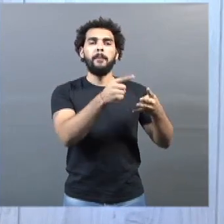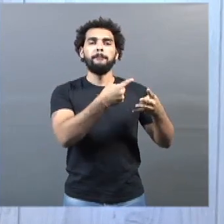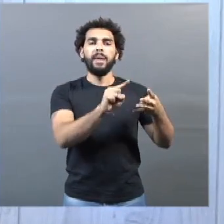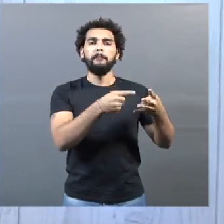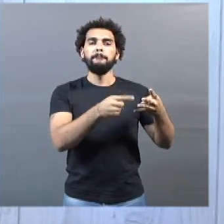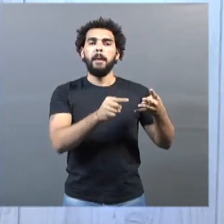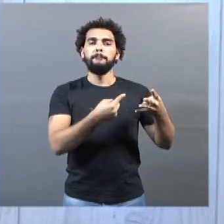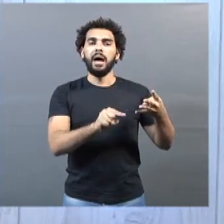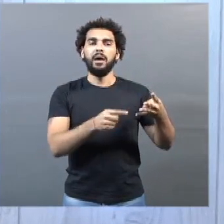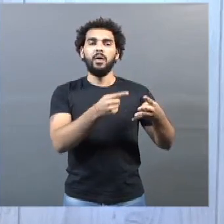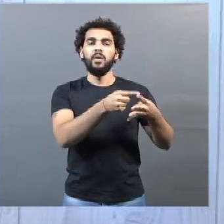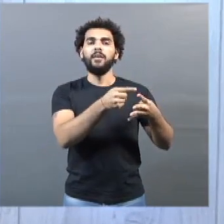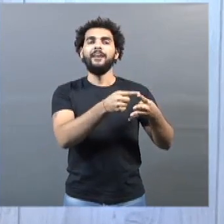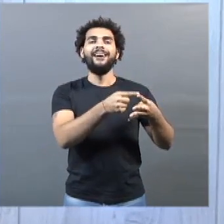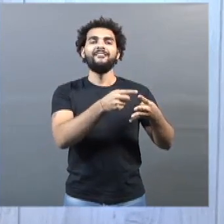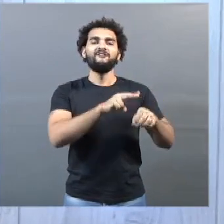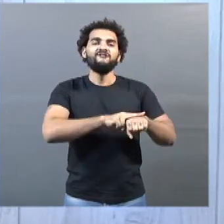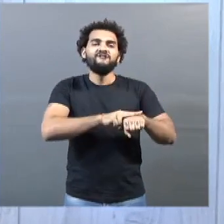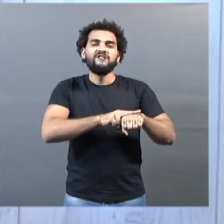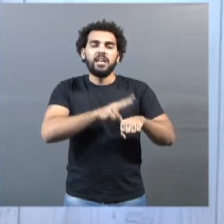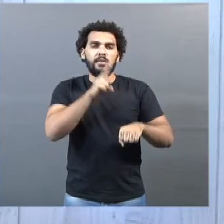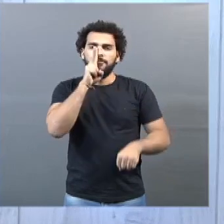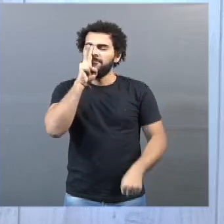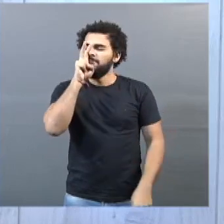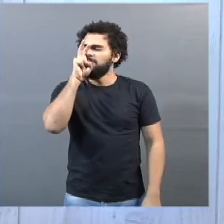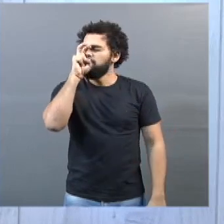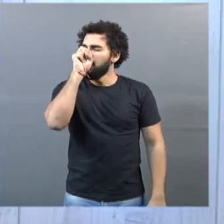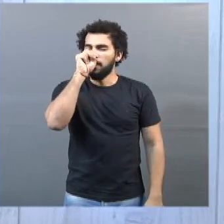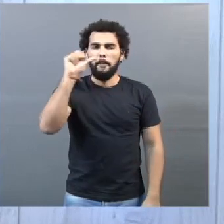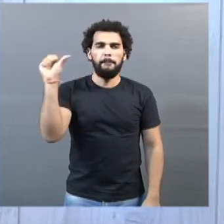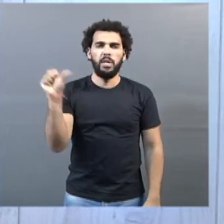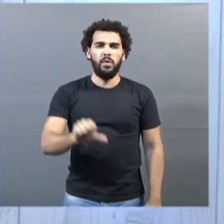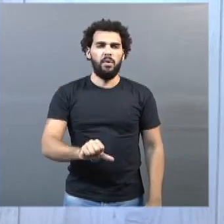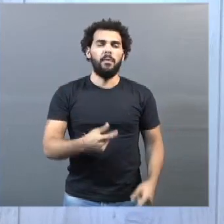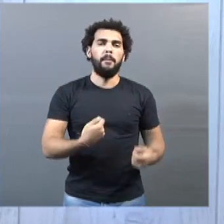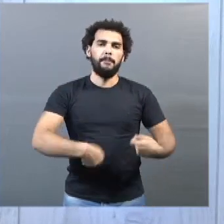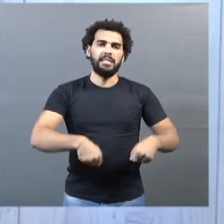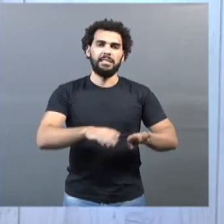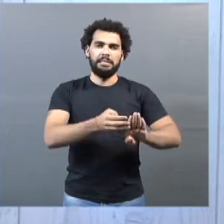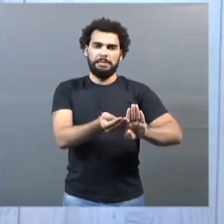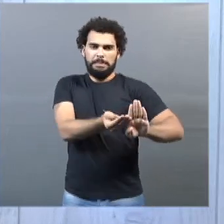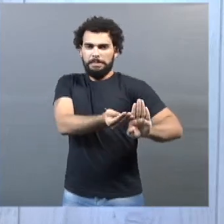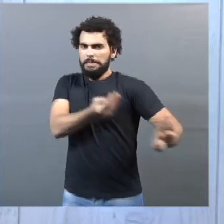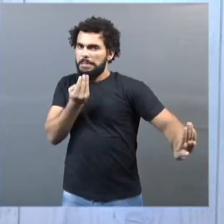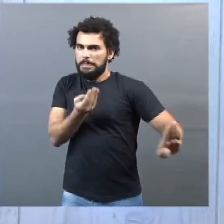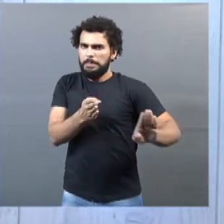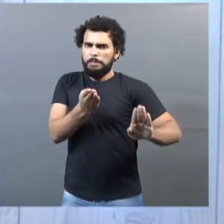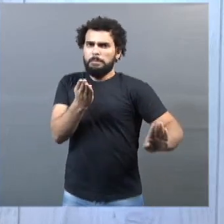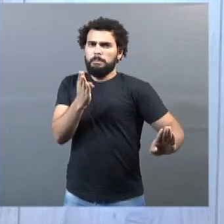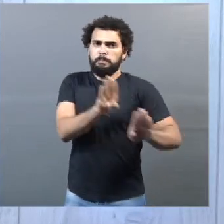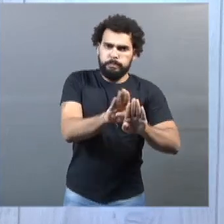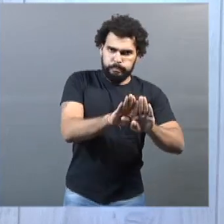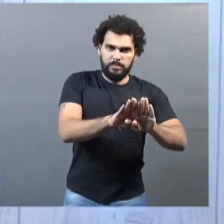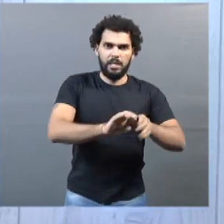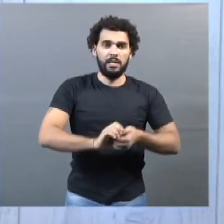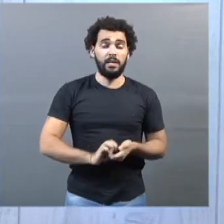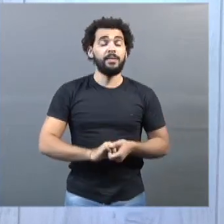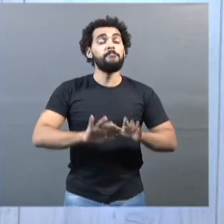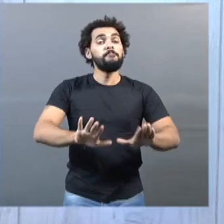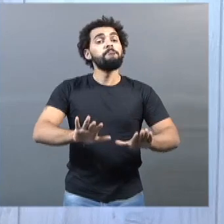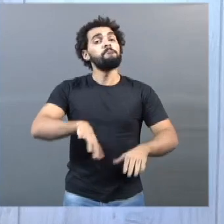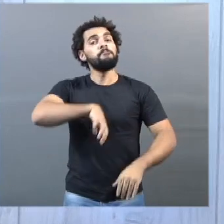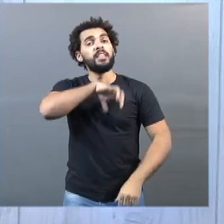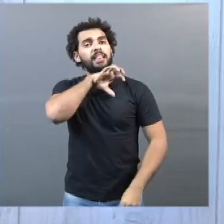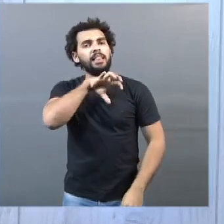mais restritiva. O prefeito Odelmo Leão entrou com embargo declaratório contra